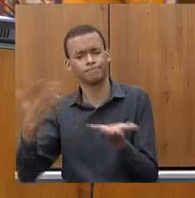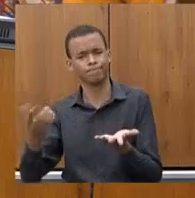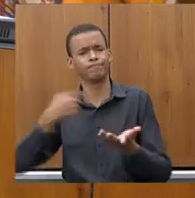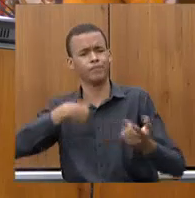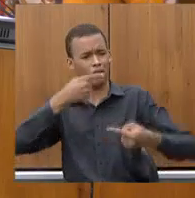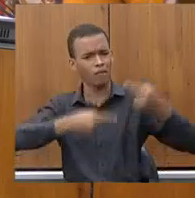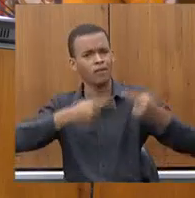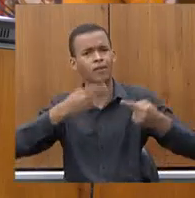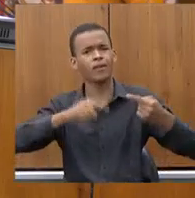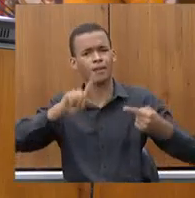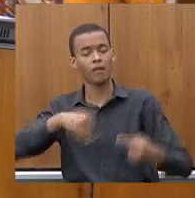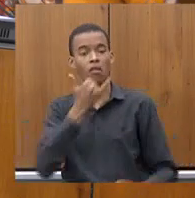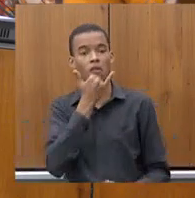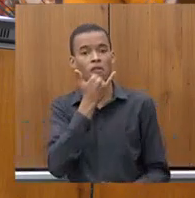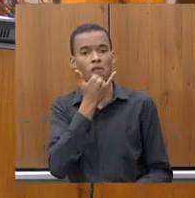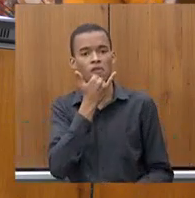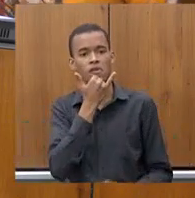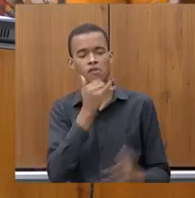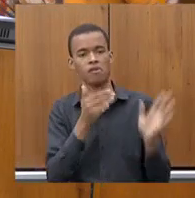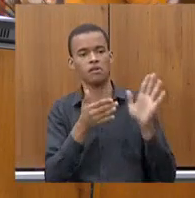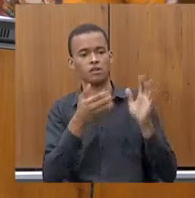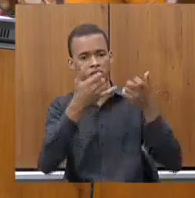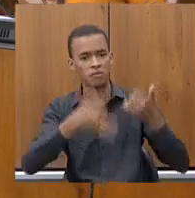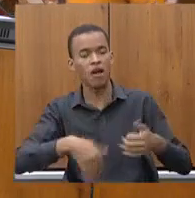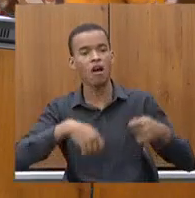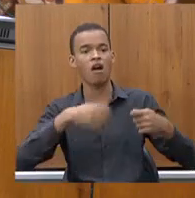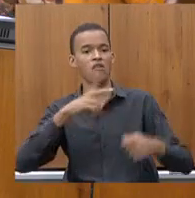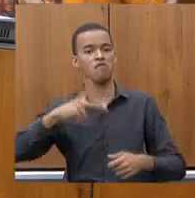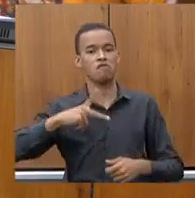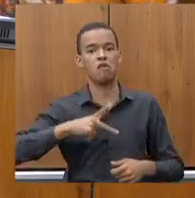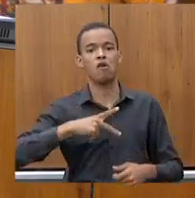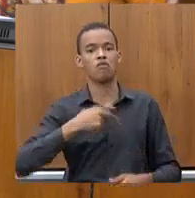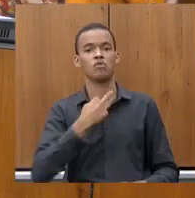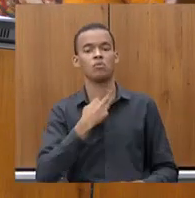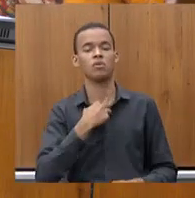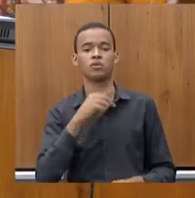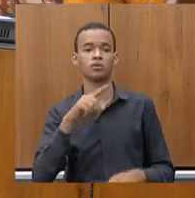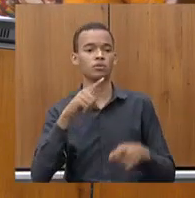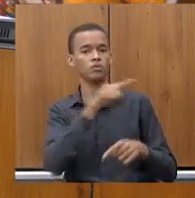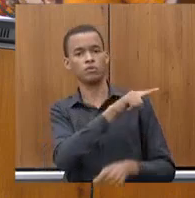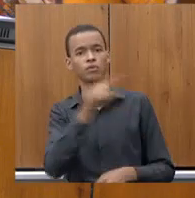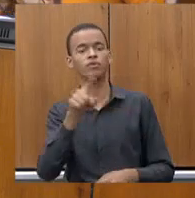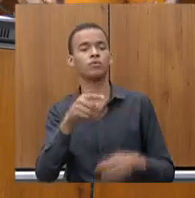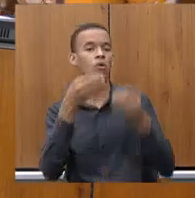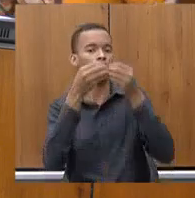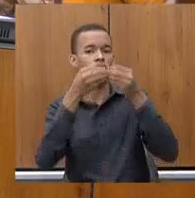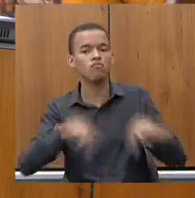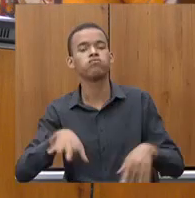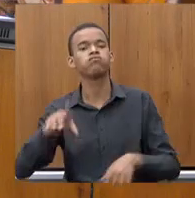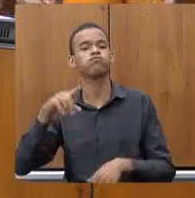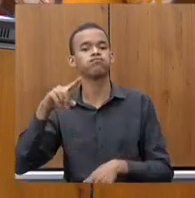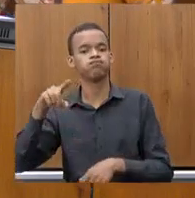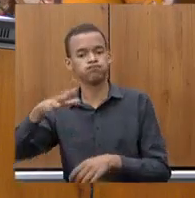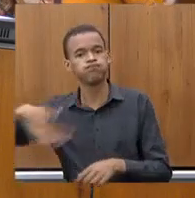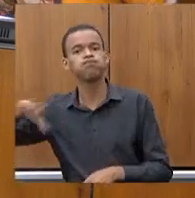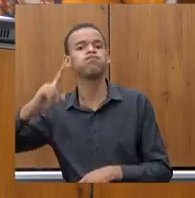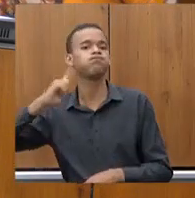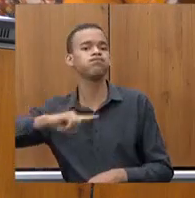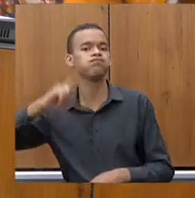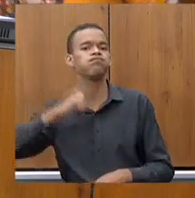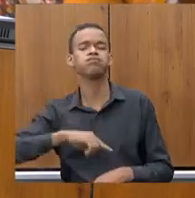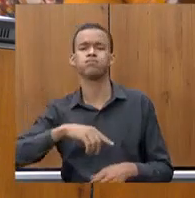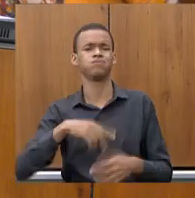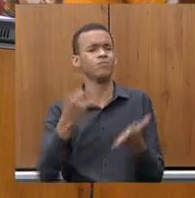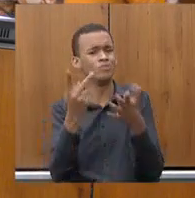debate não é de defesa da privatização. Vocês falharam na gestão com o povo mineiro. Foi isso que eu disse. E continuam falhando, porque ainda vai faltar